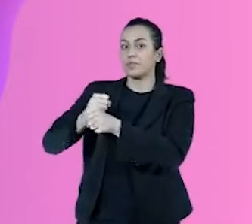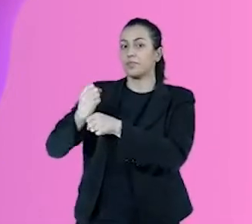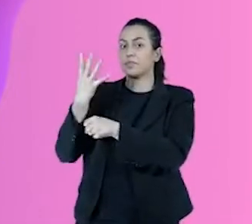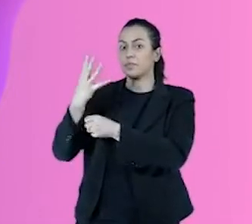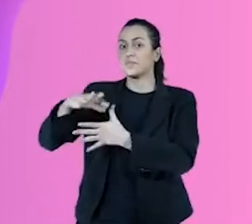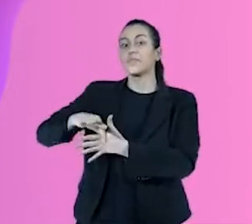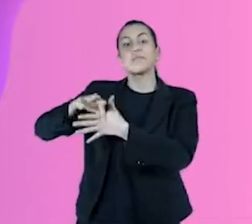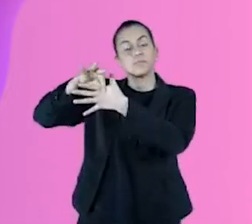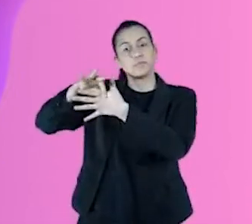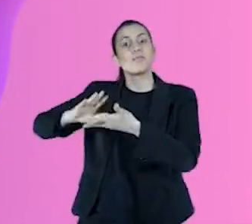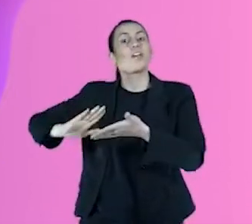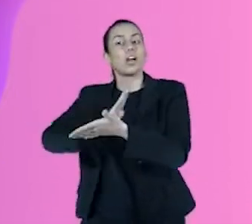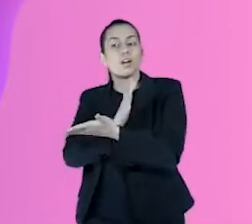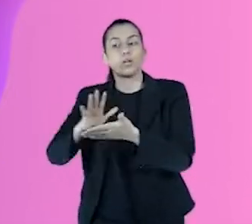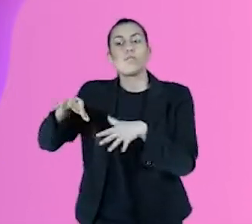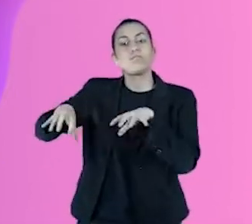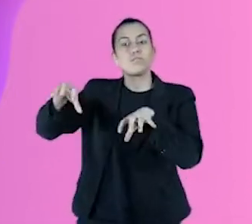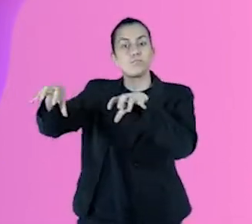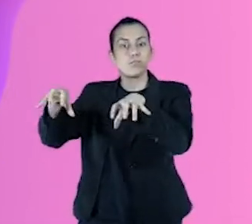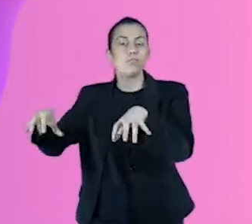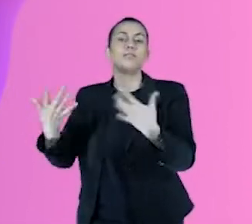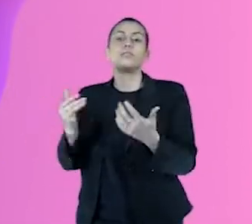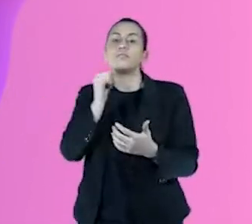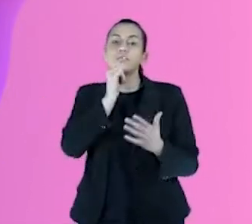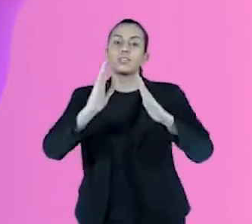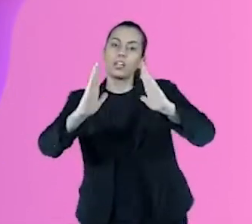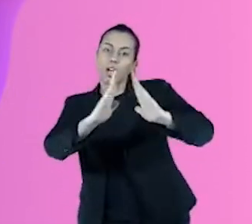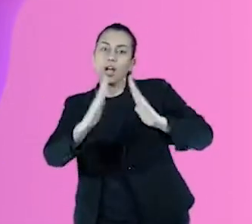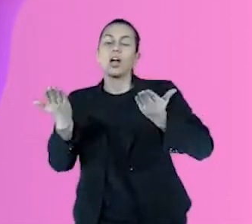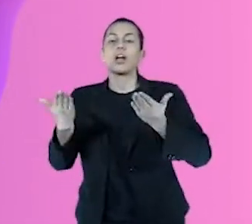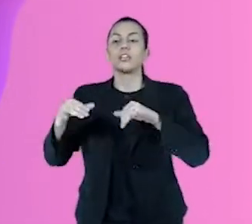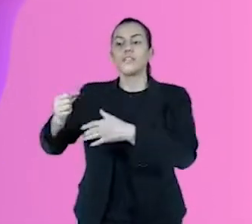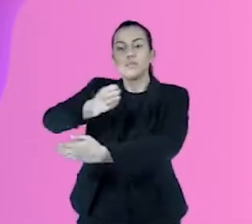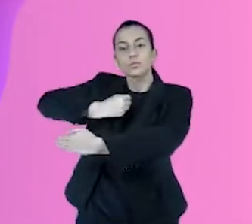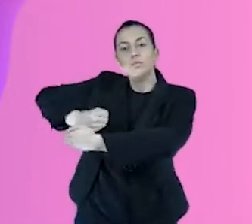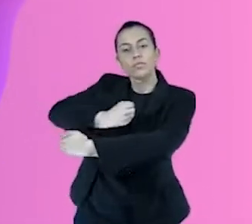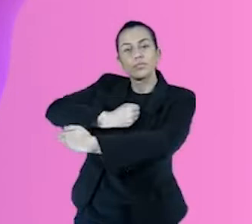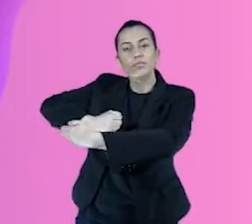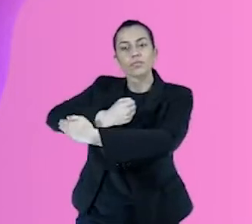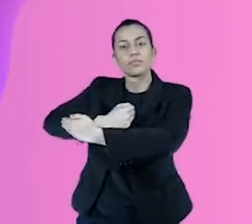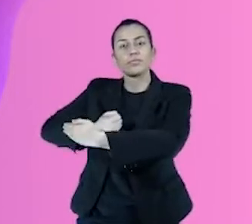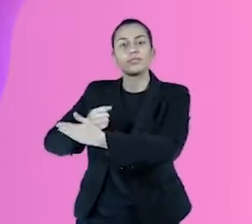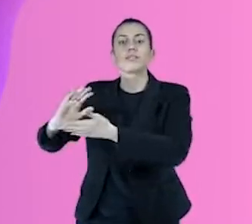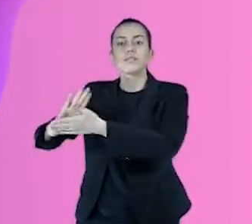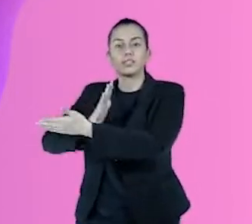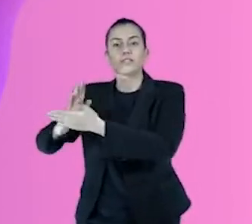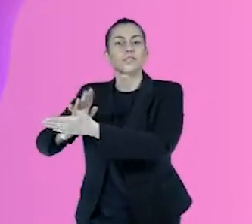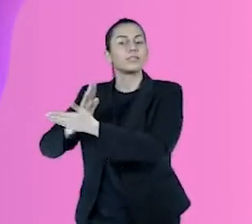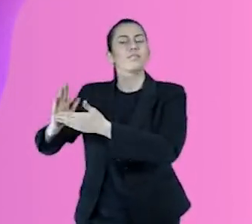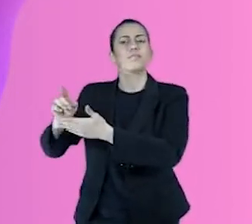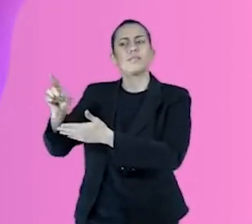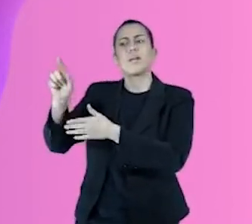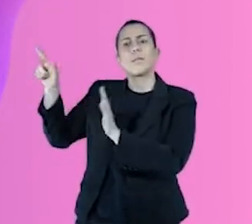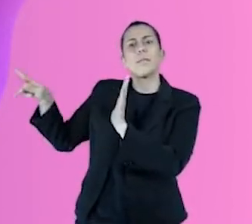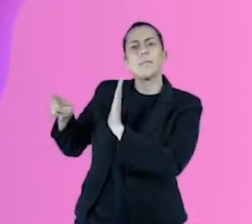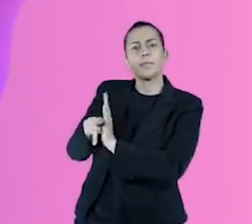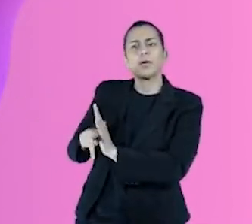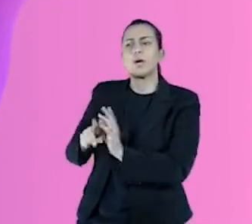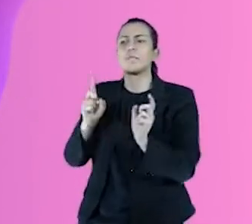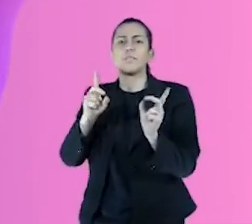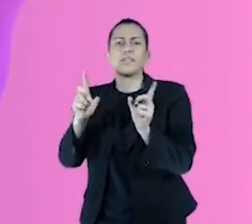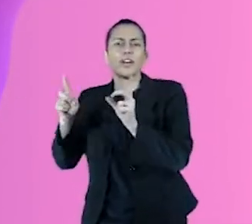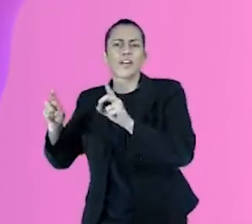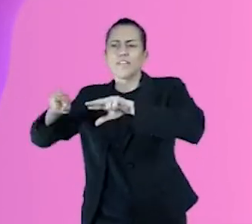Especificamente hoje eu cuido de algumas categorias como casa, como cozinha e também algumas categorias que a gente chama de cauda longa, que são categorias que vendem